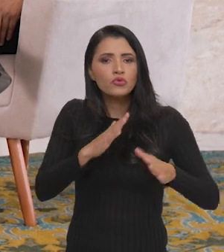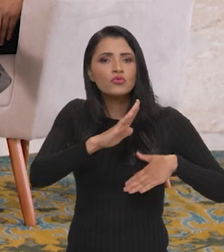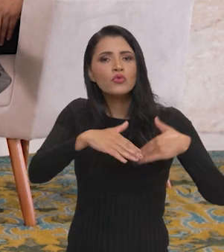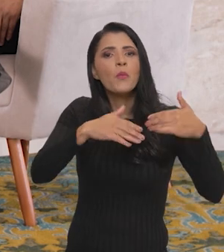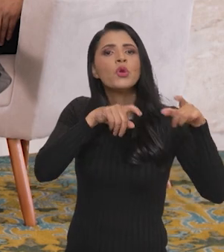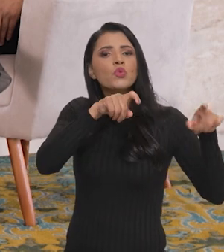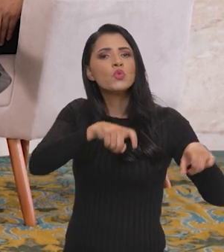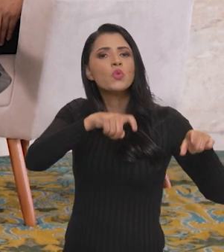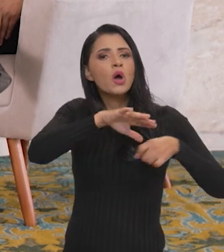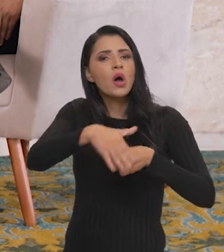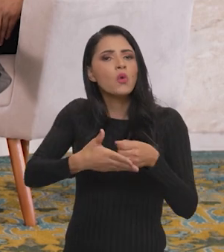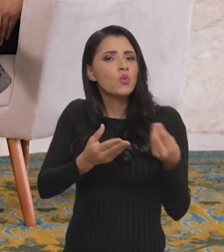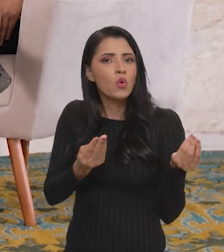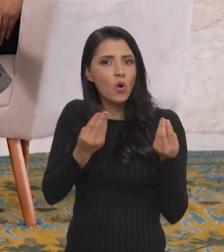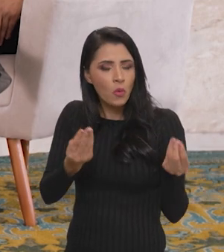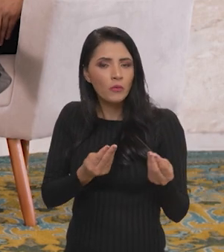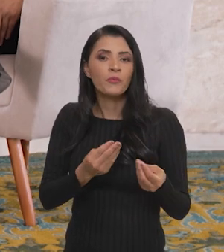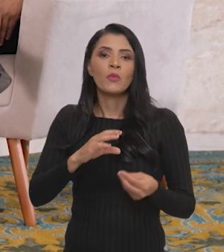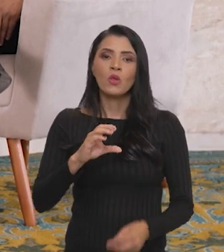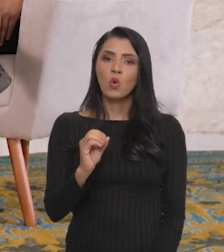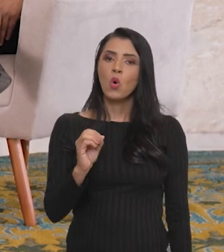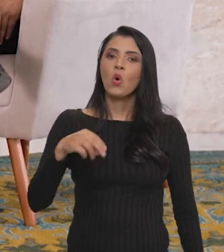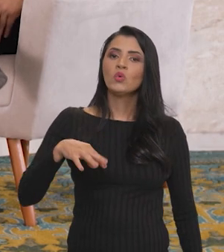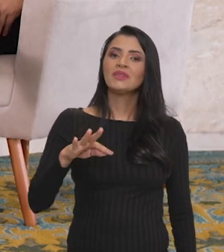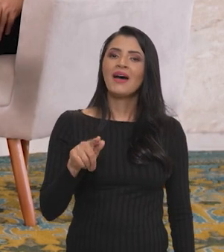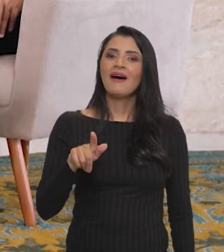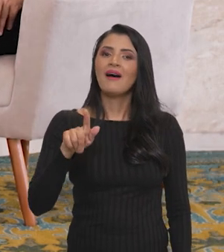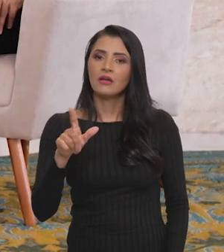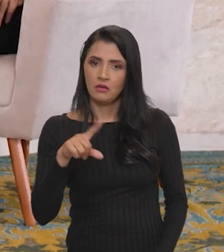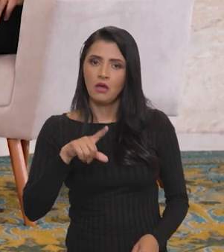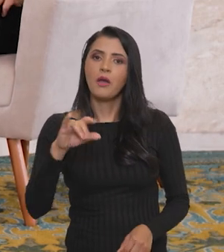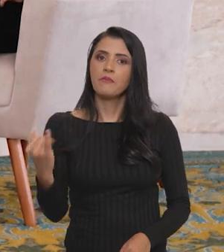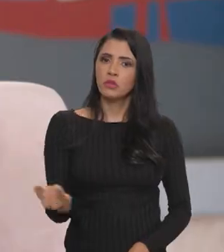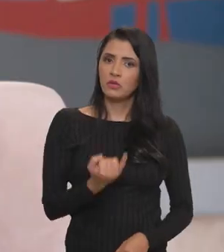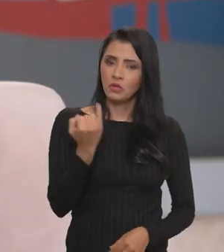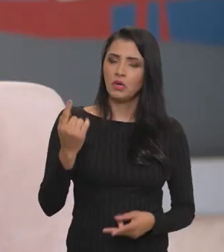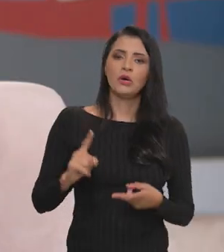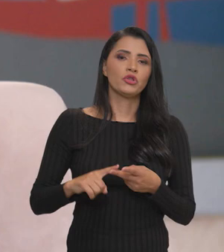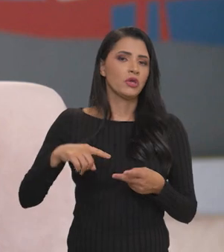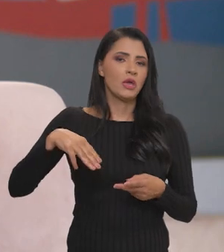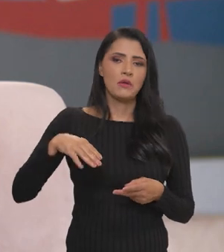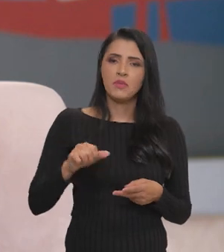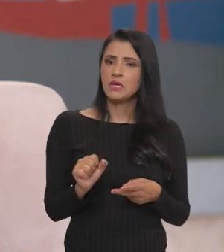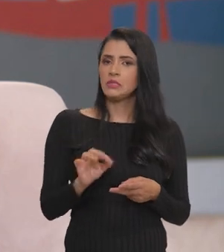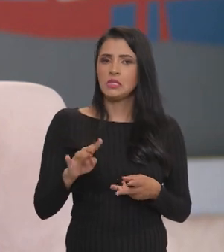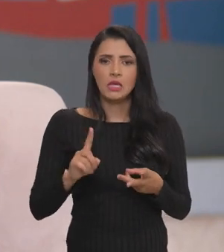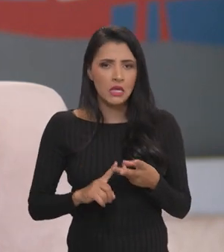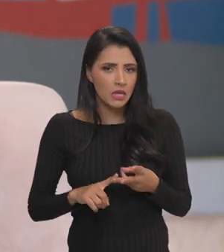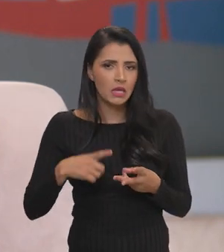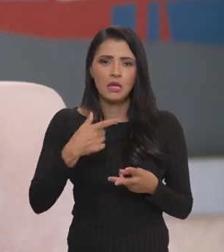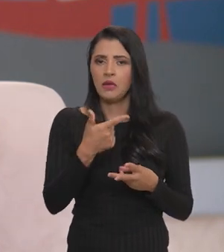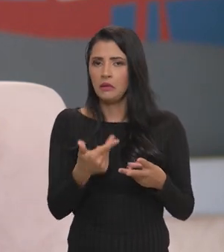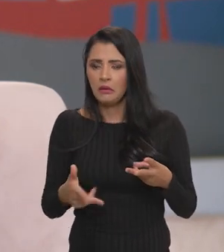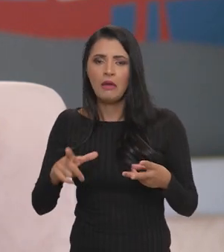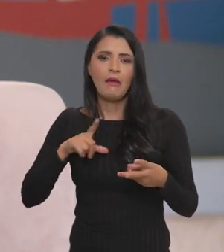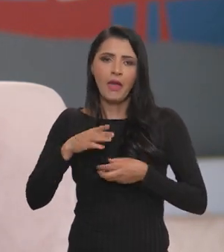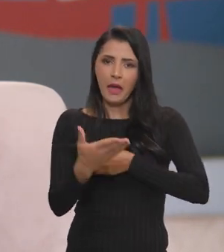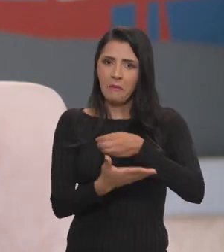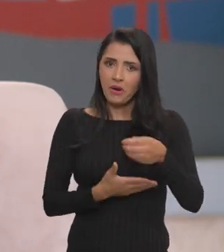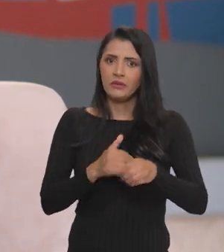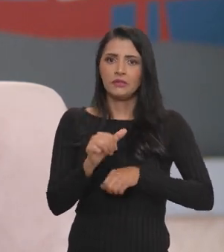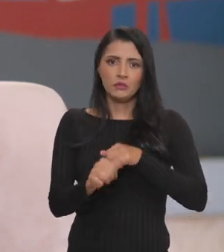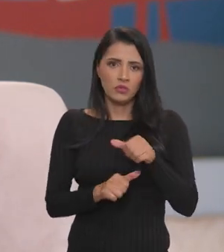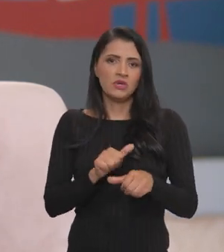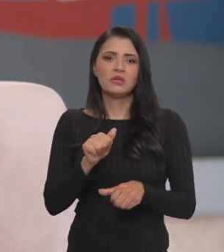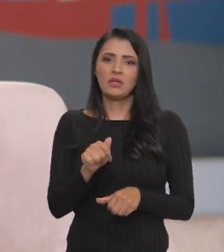deve promover esse desenvolvimento rural sustentável. A CONTAG é um parceiro fundamental, a CONDRAF, o MST, que representa a base da